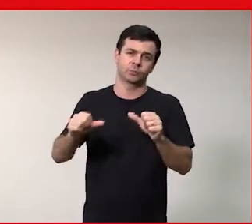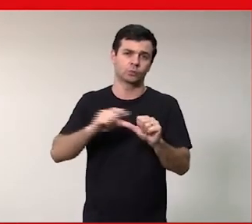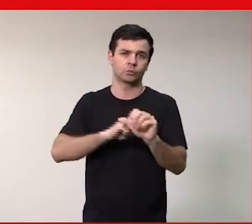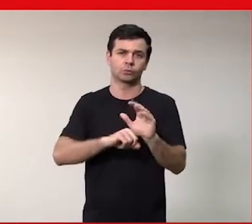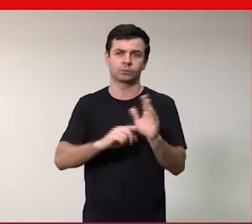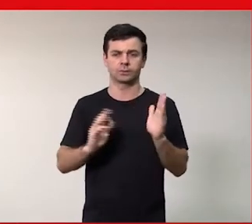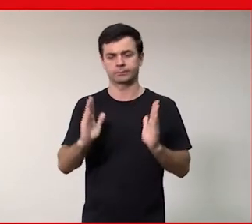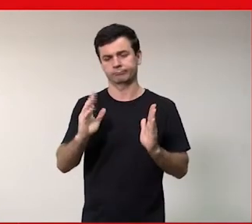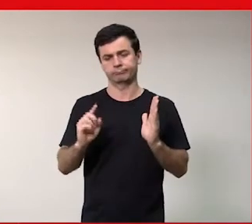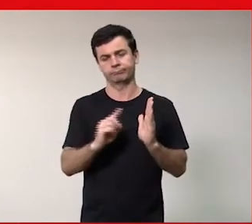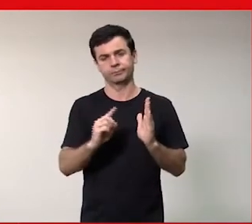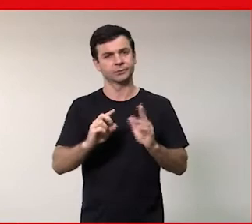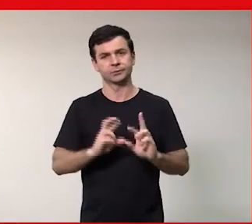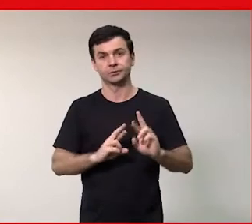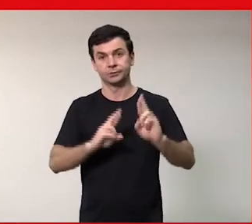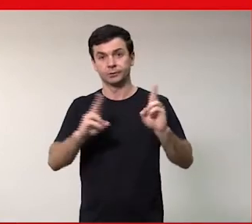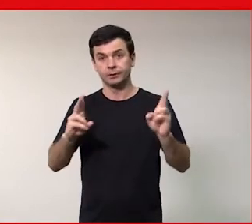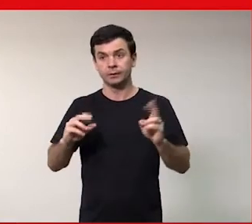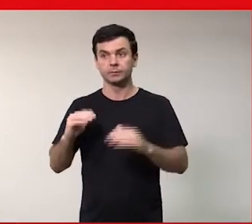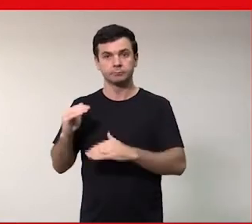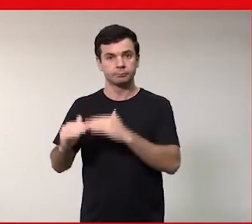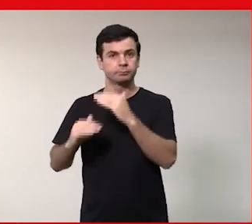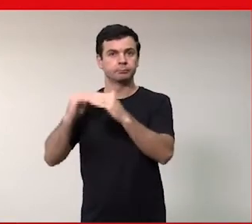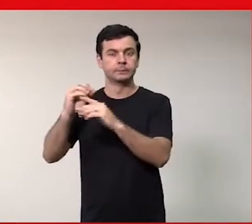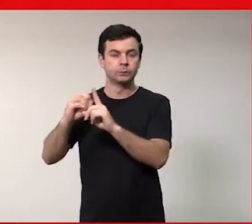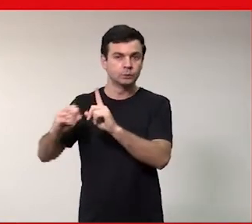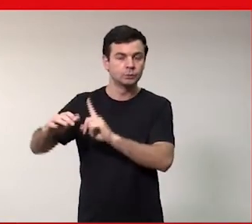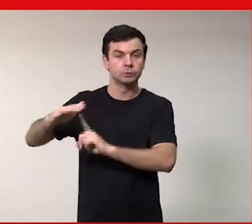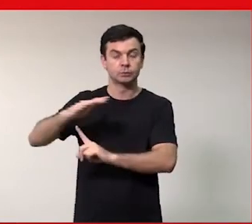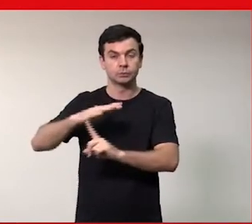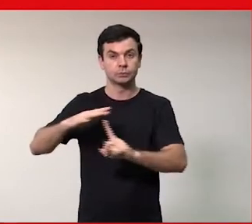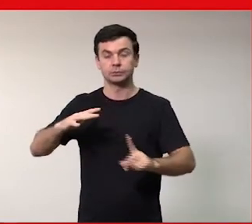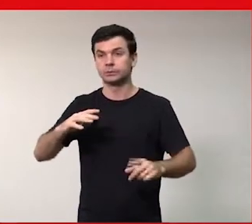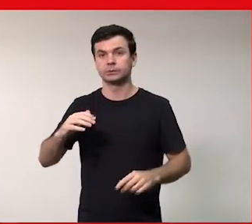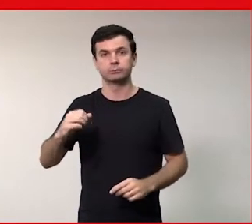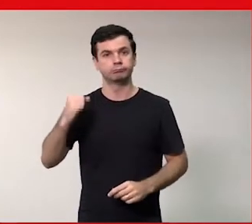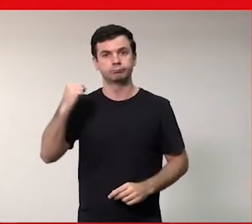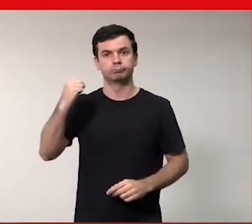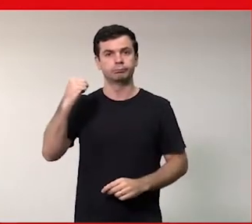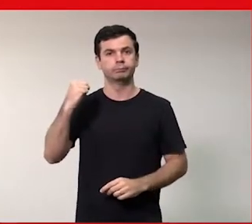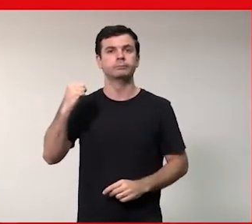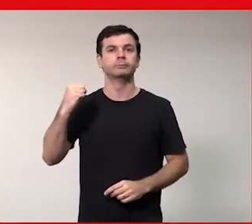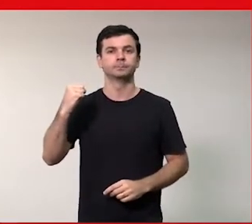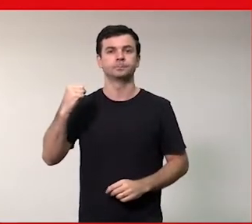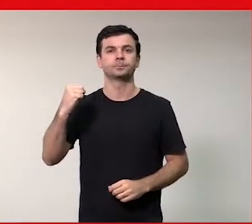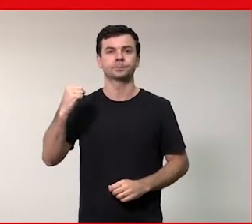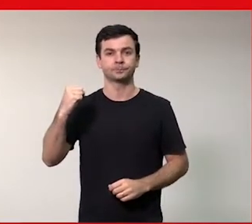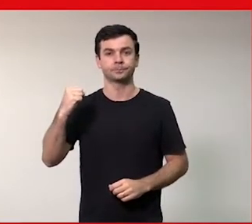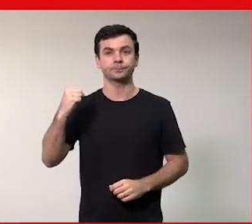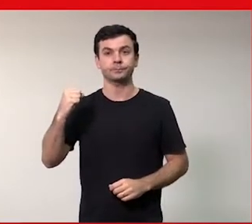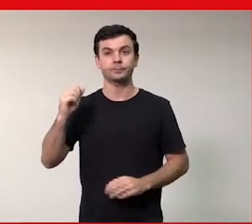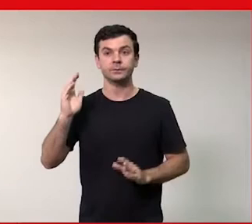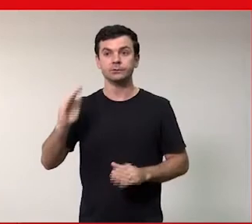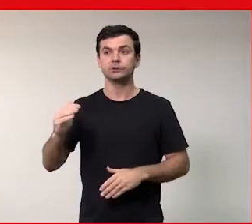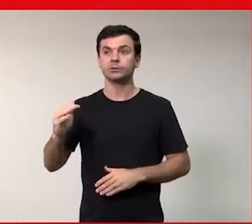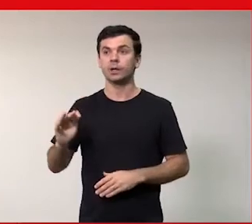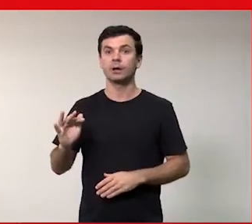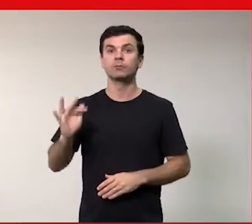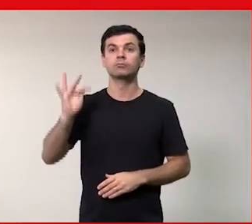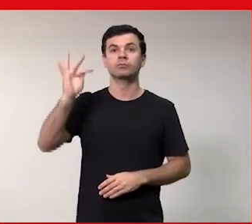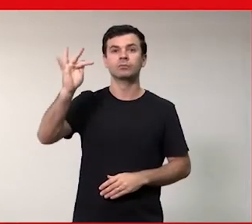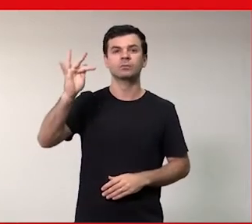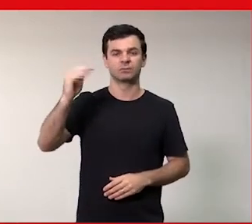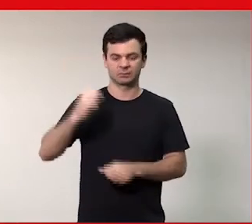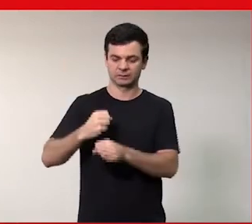um avanço social imenso assim que está acontecendo na frente da gente o que a gente aceitava